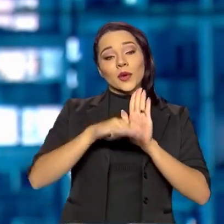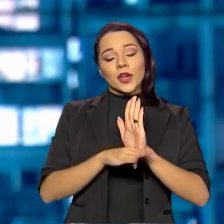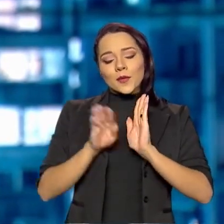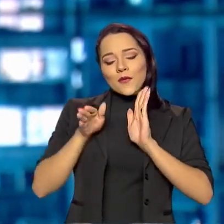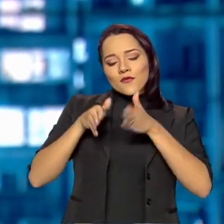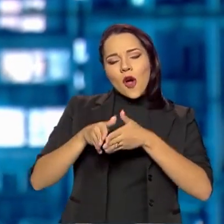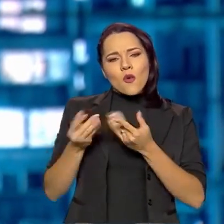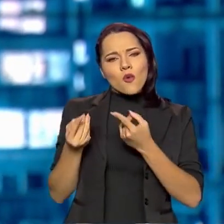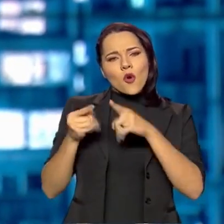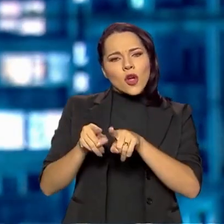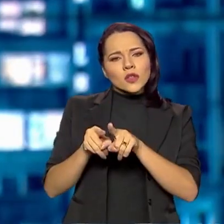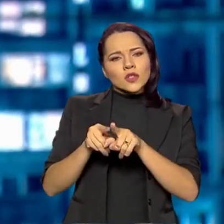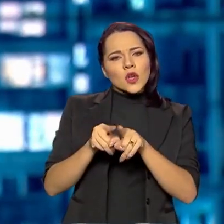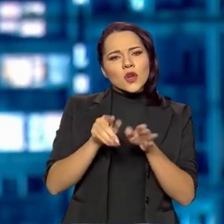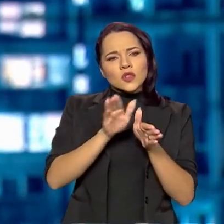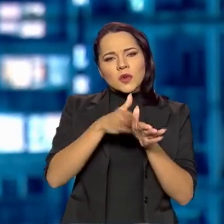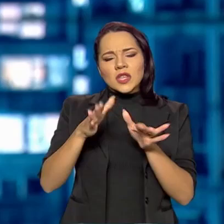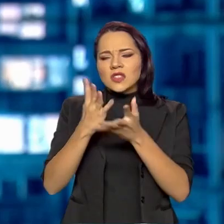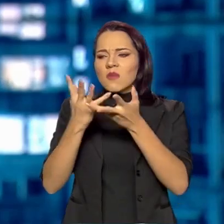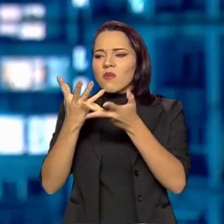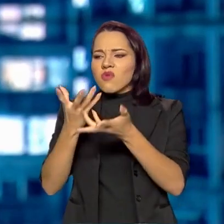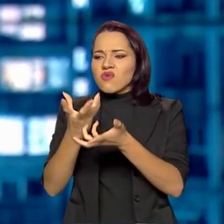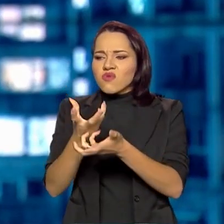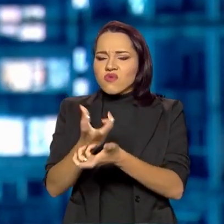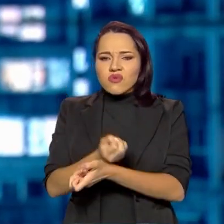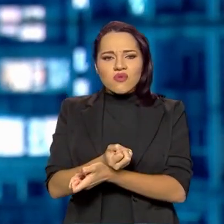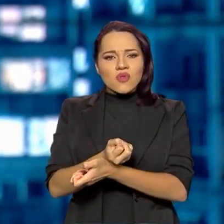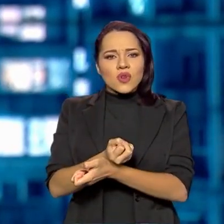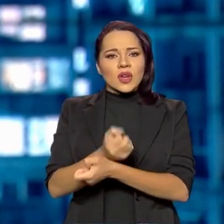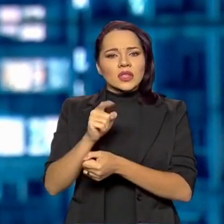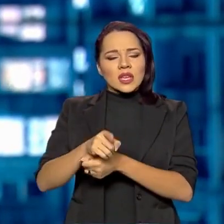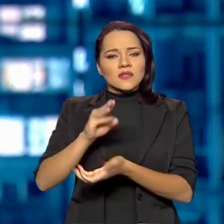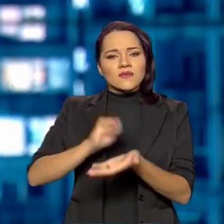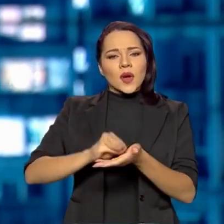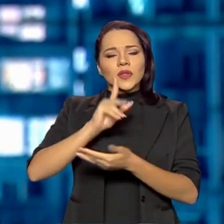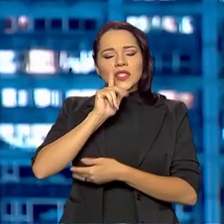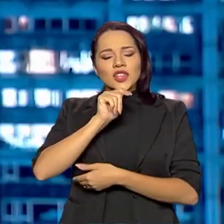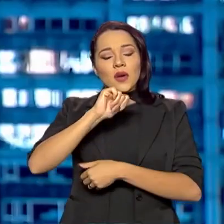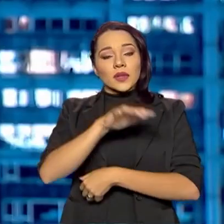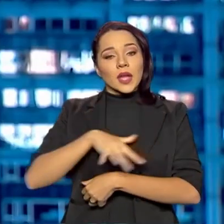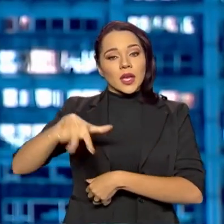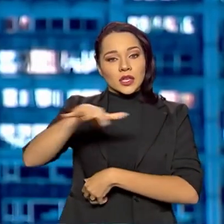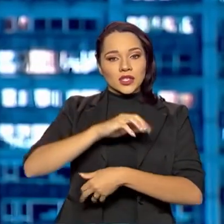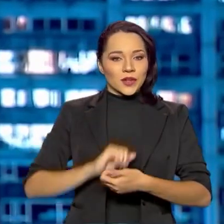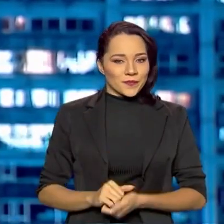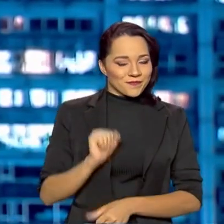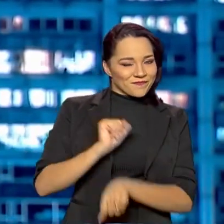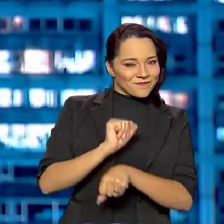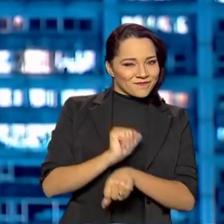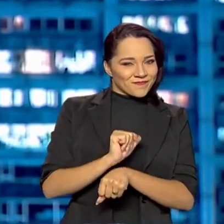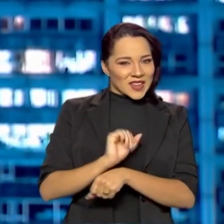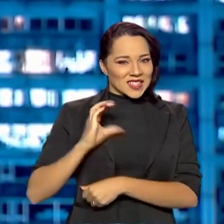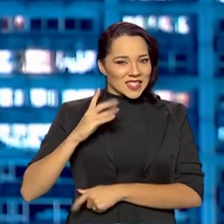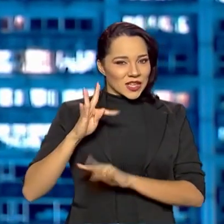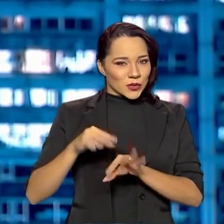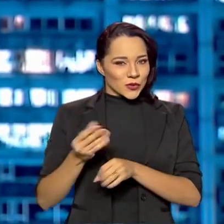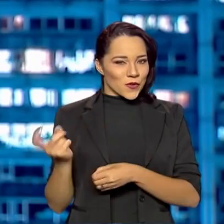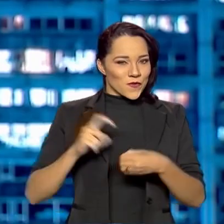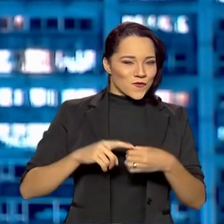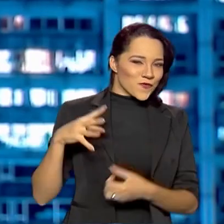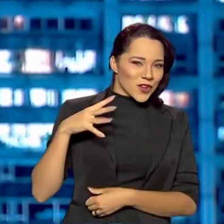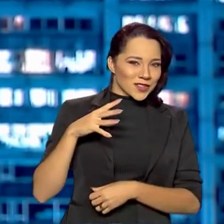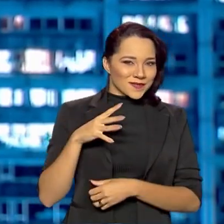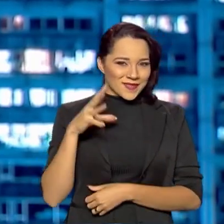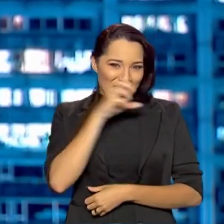visa combater os processos de degradação dos recursos hídricos da região. Não sai daí. Ciência é tudo, já,